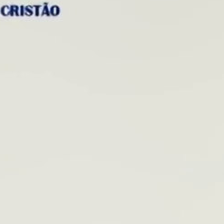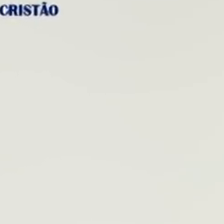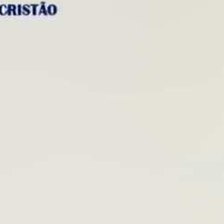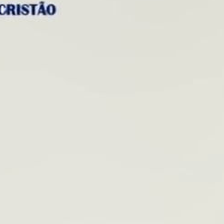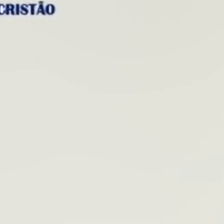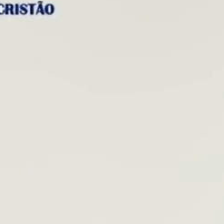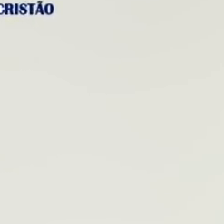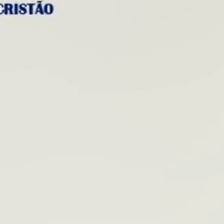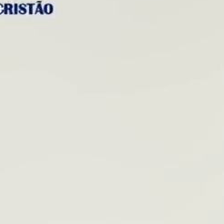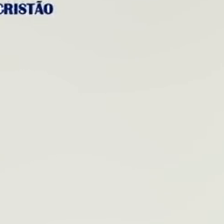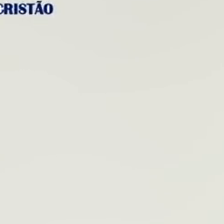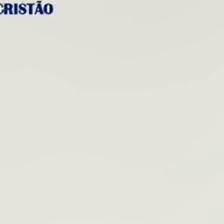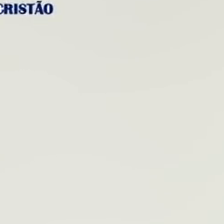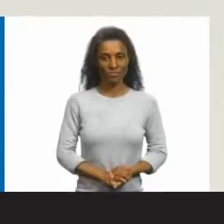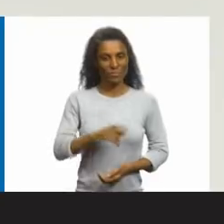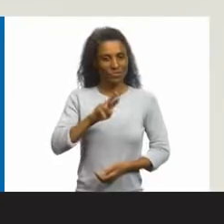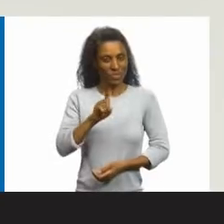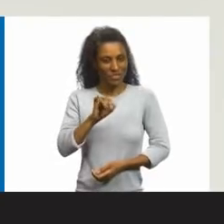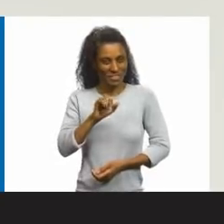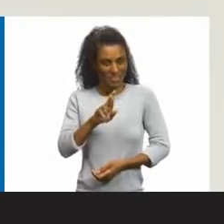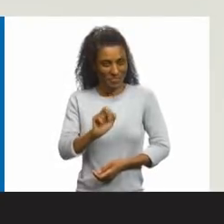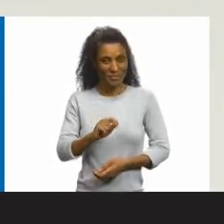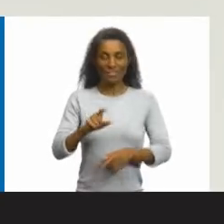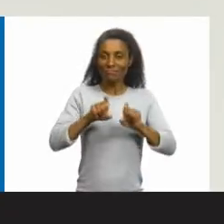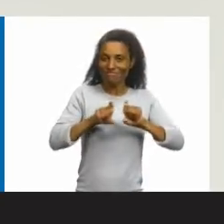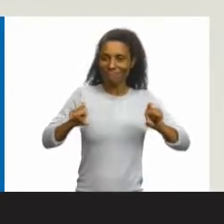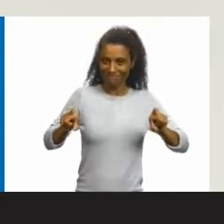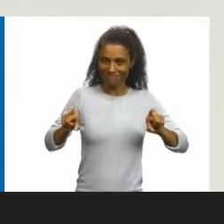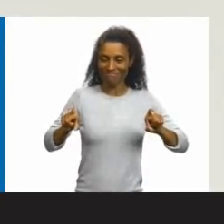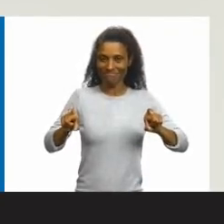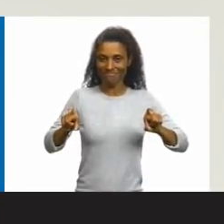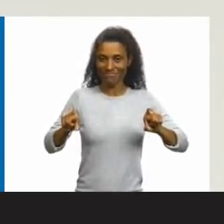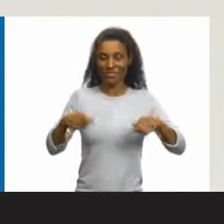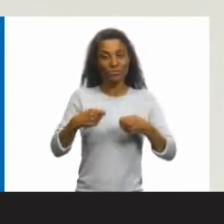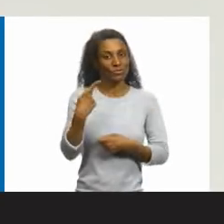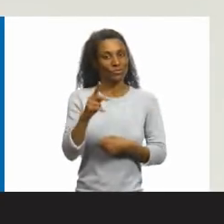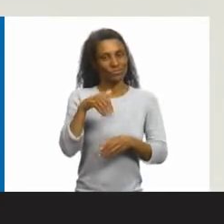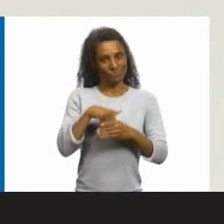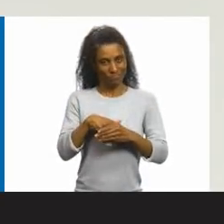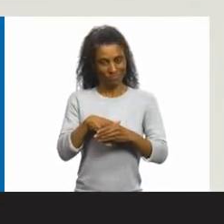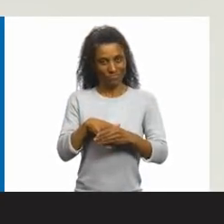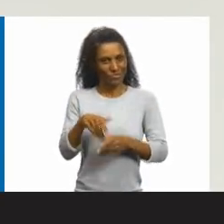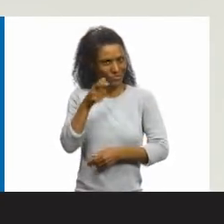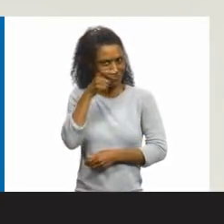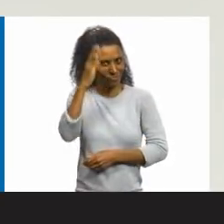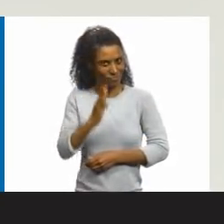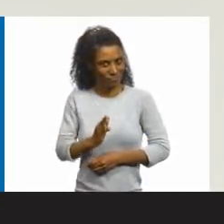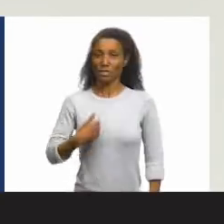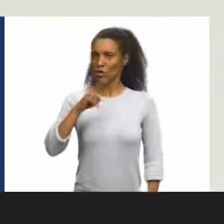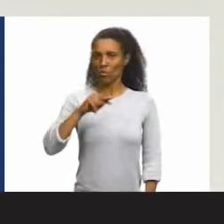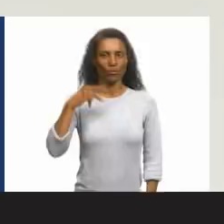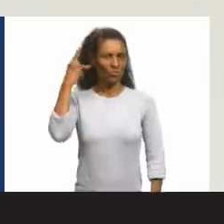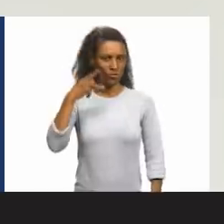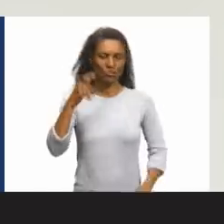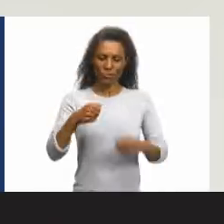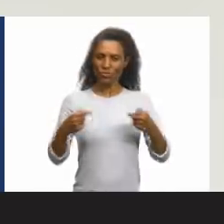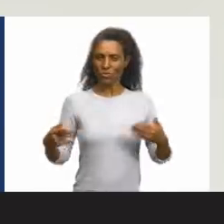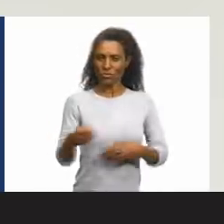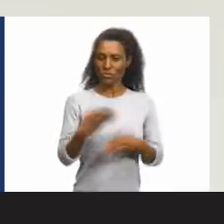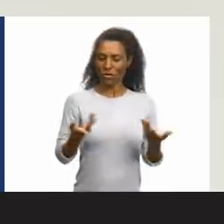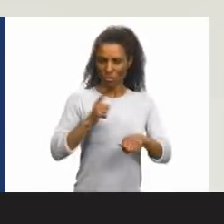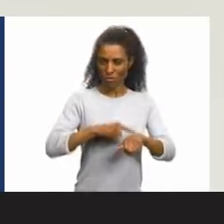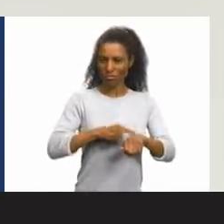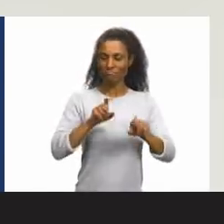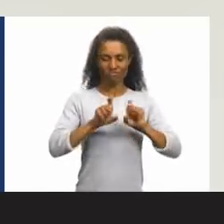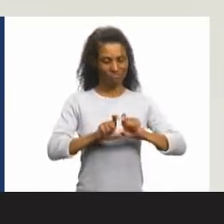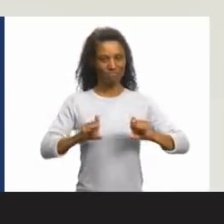estaduais da coligação. Agora é a hora. Sou Valdecir Alvarenga 36 369. Peço seu voto. Desperta Brasil. Nunca foi político. Vamos